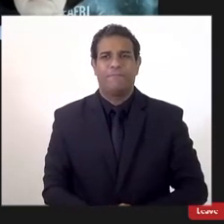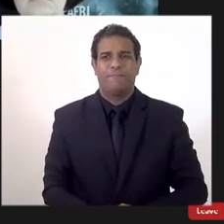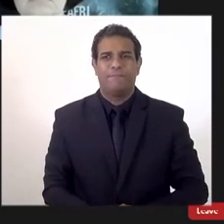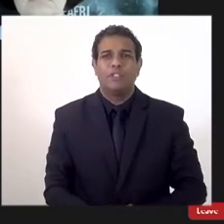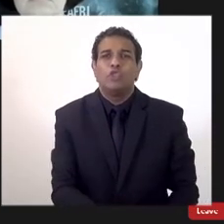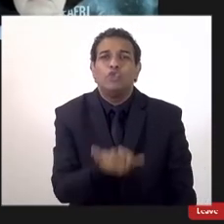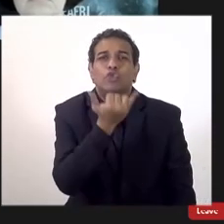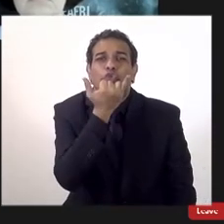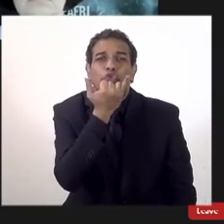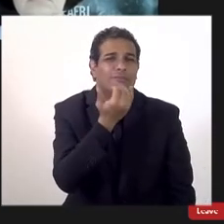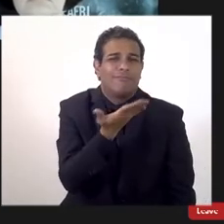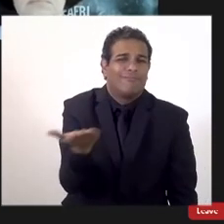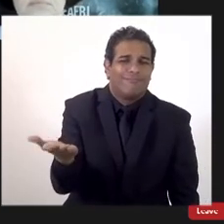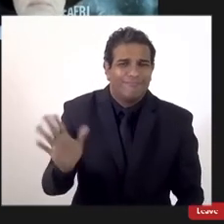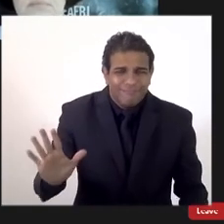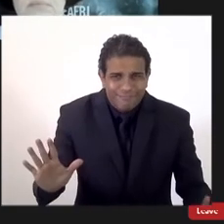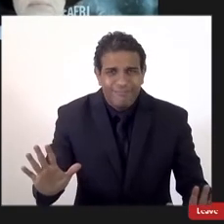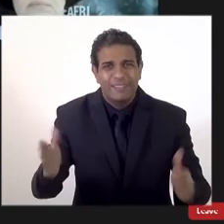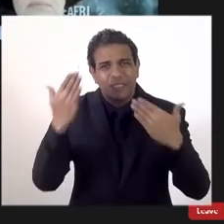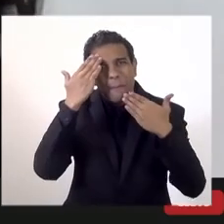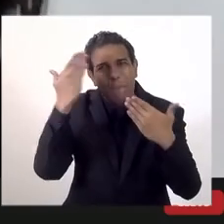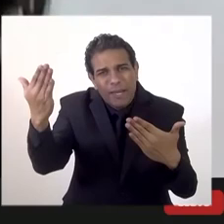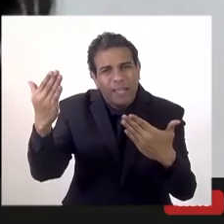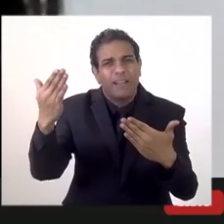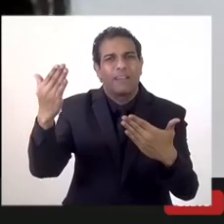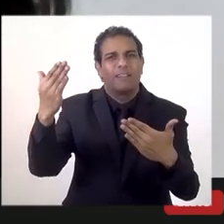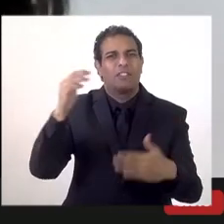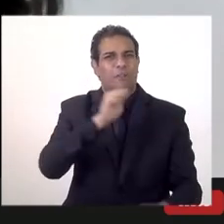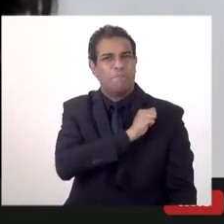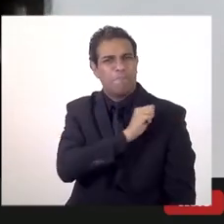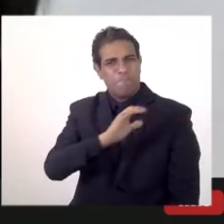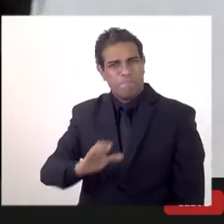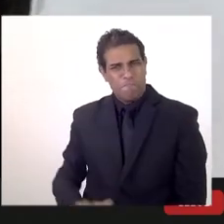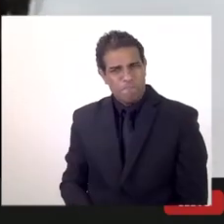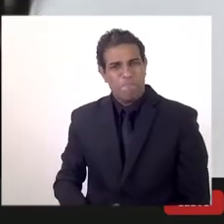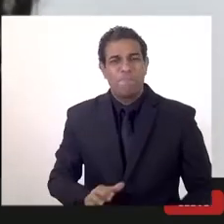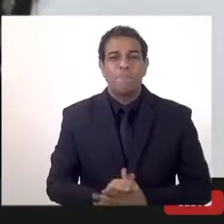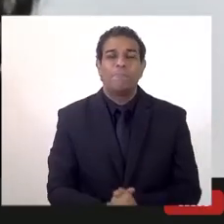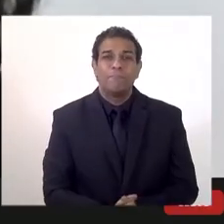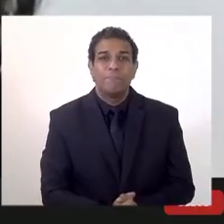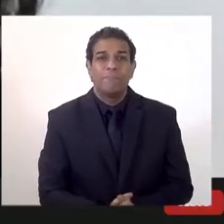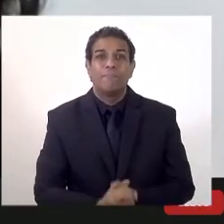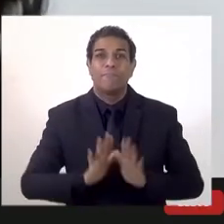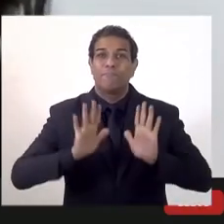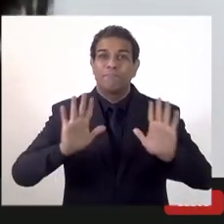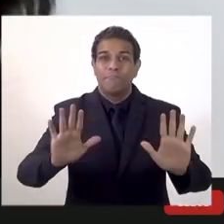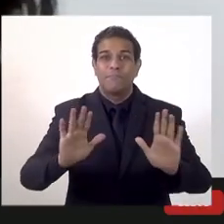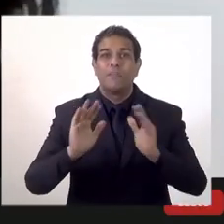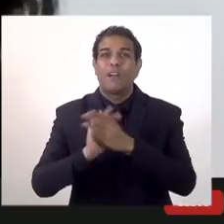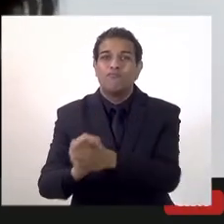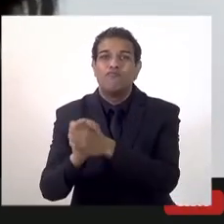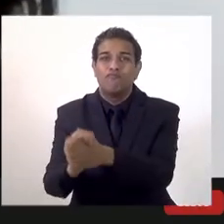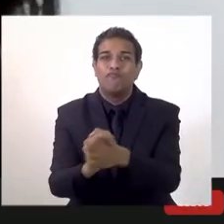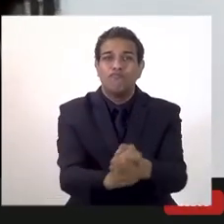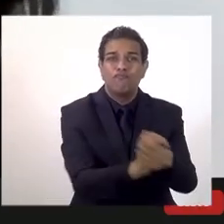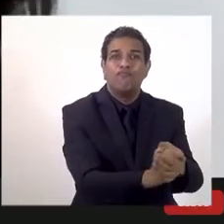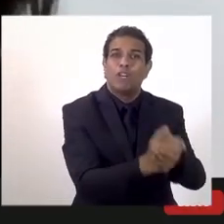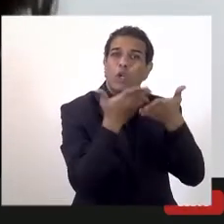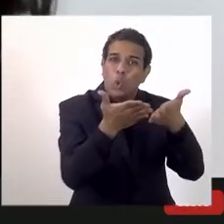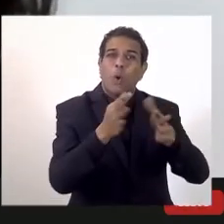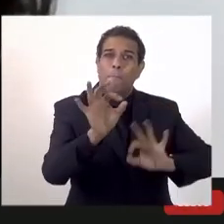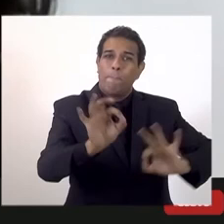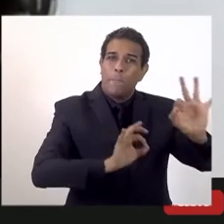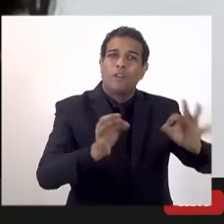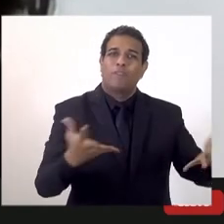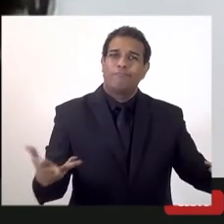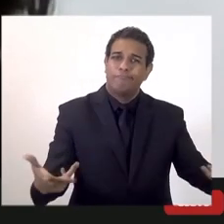desculpa estava com o microfone fechado muito obrigada presidente eu queria antes de tudo parabenizar pela iniciativa